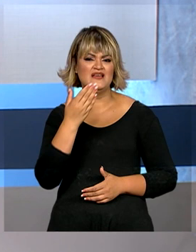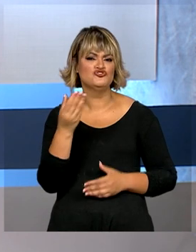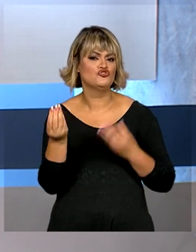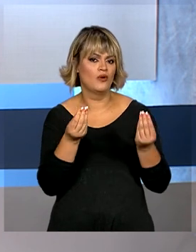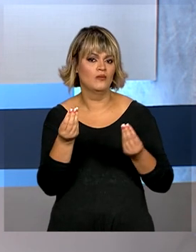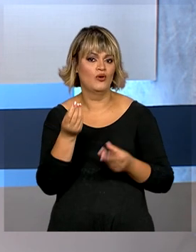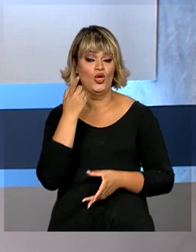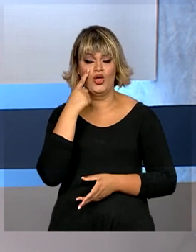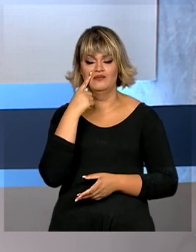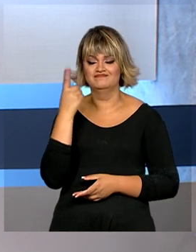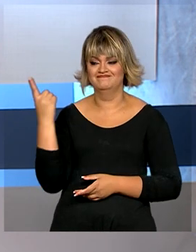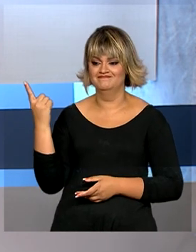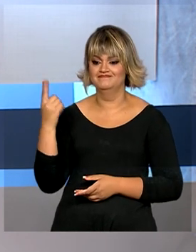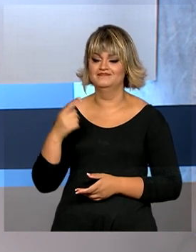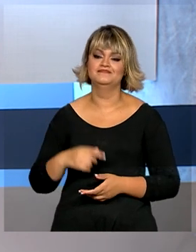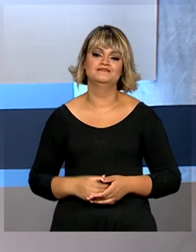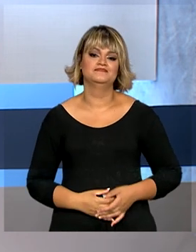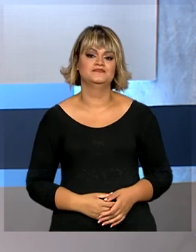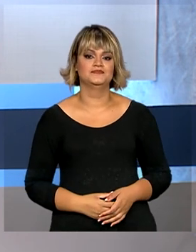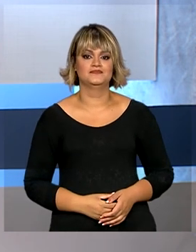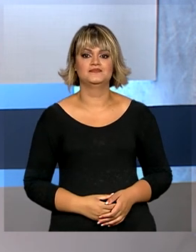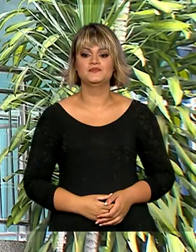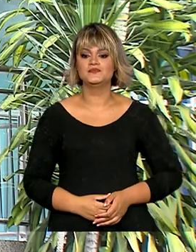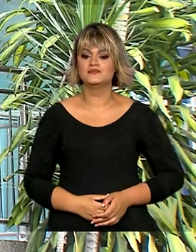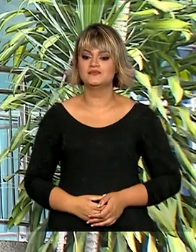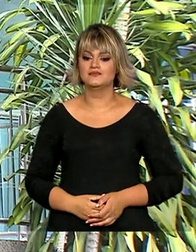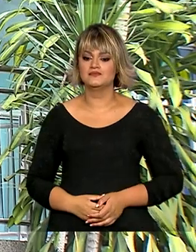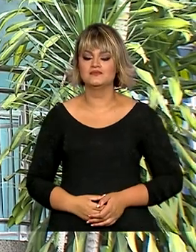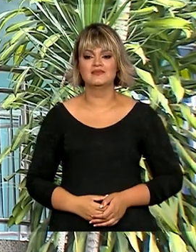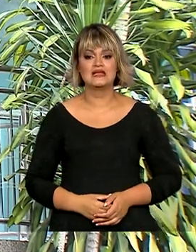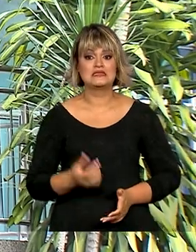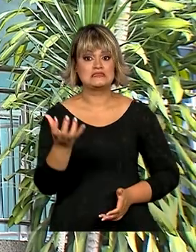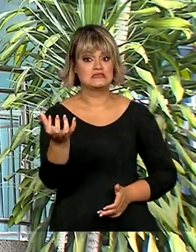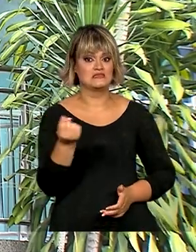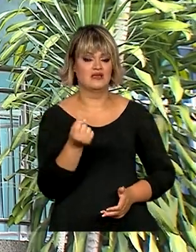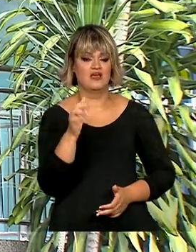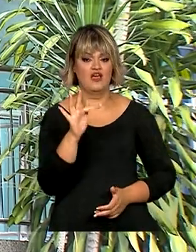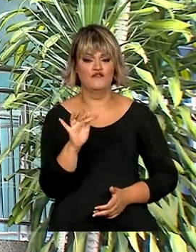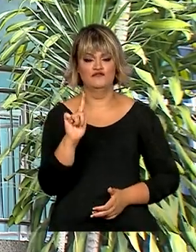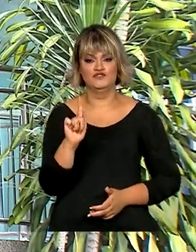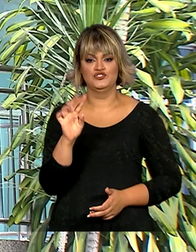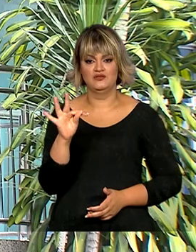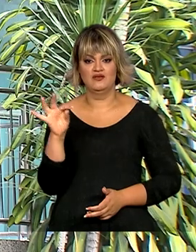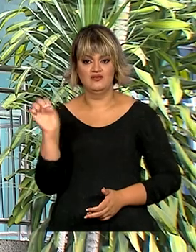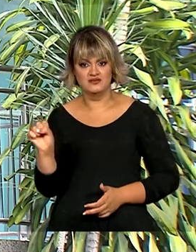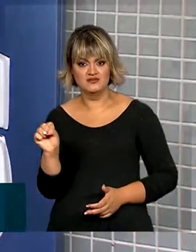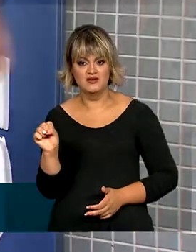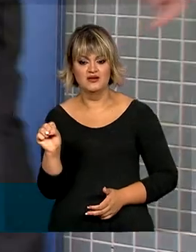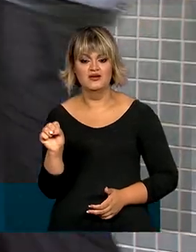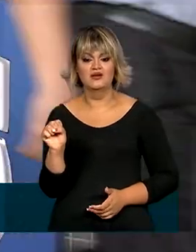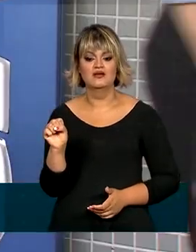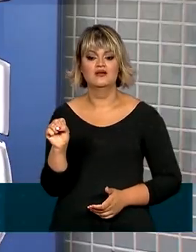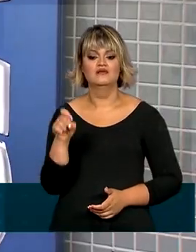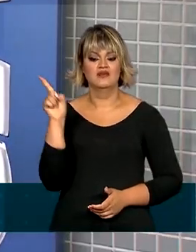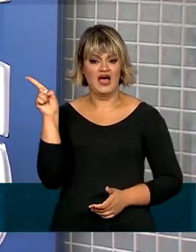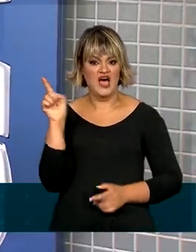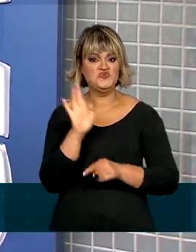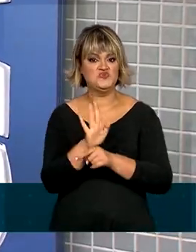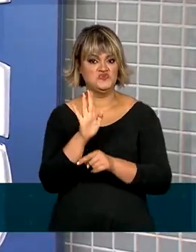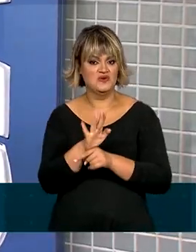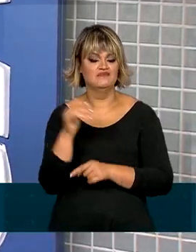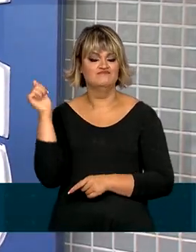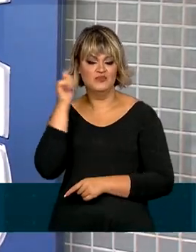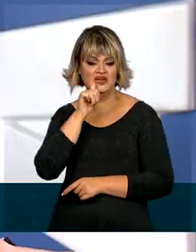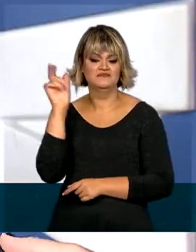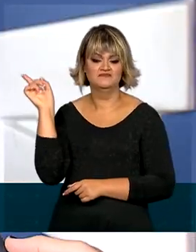na reportagem de Cleide Lopes. O saque extraordinário do FGTS vem em boa hora